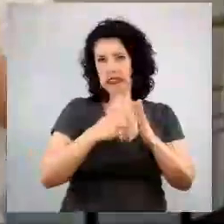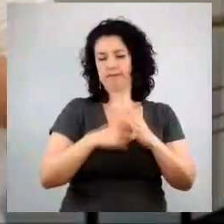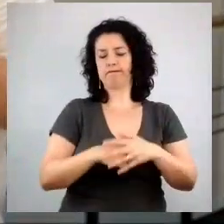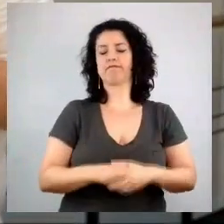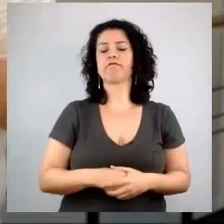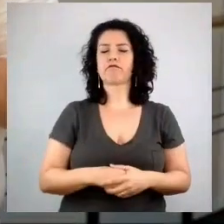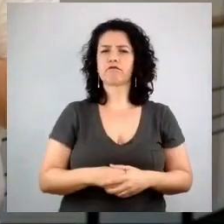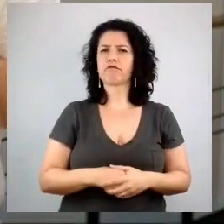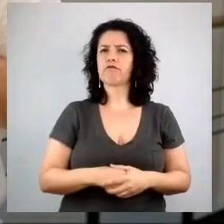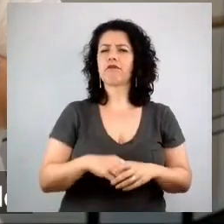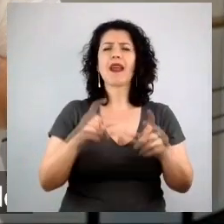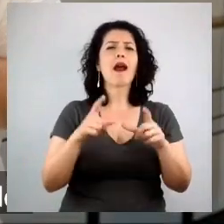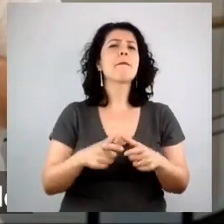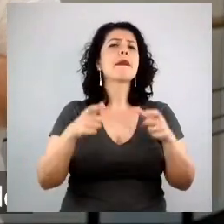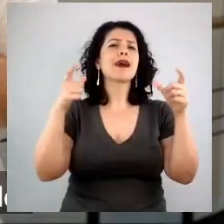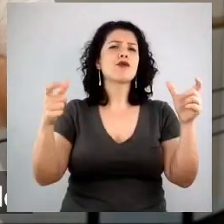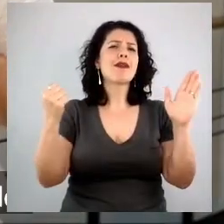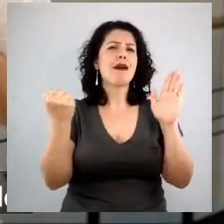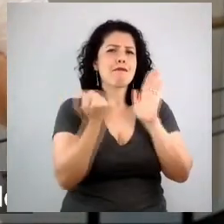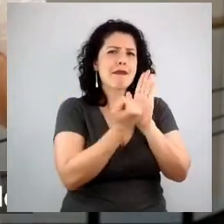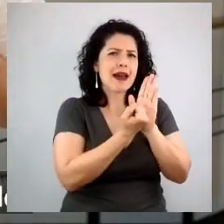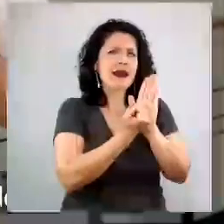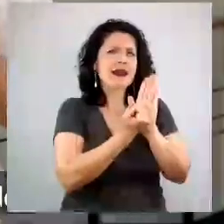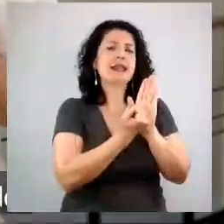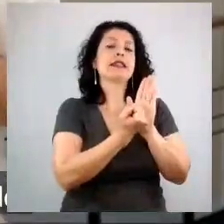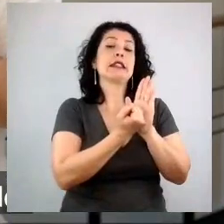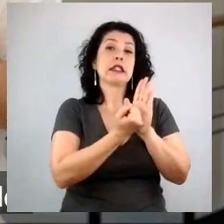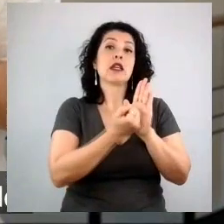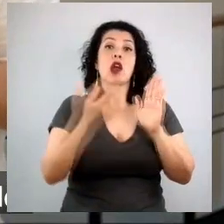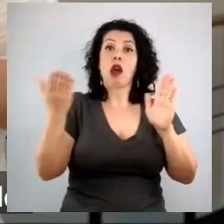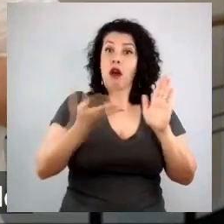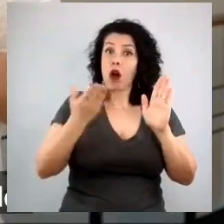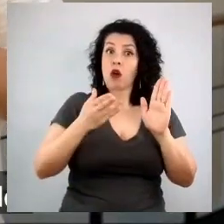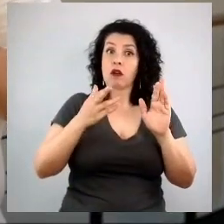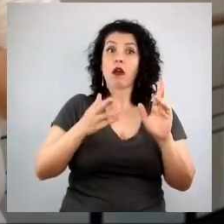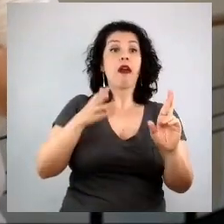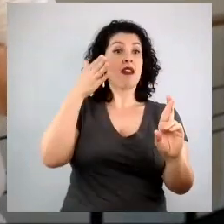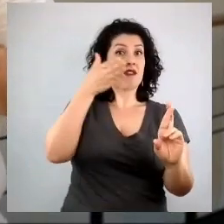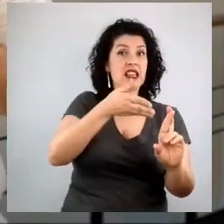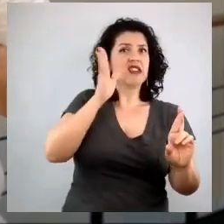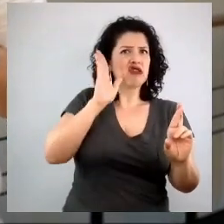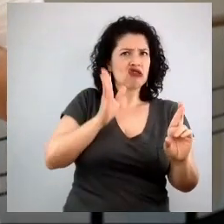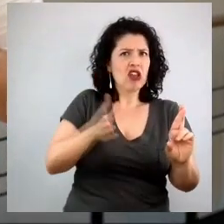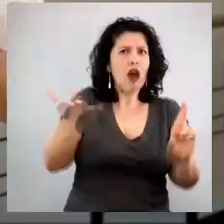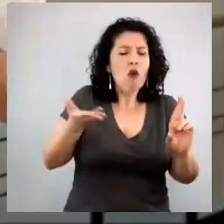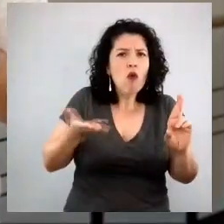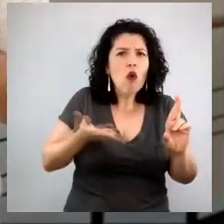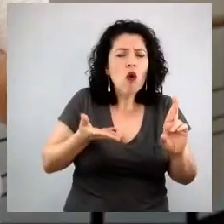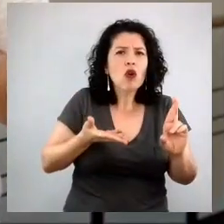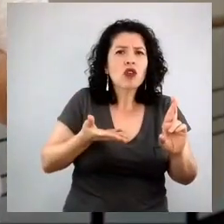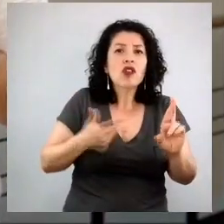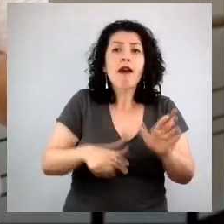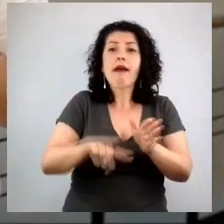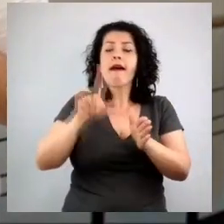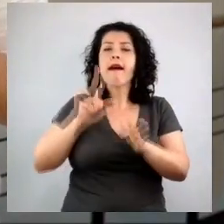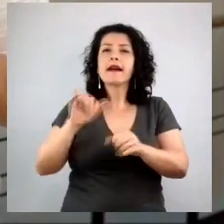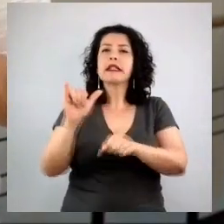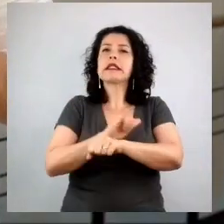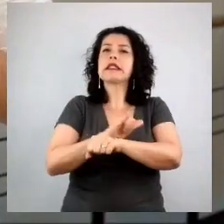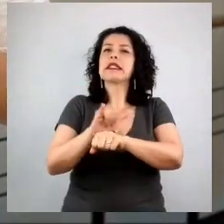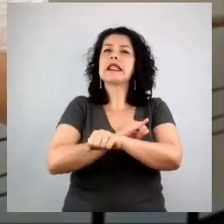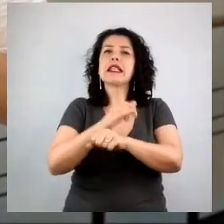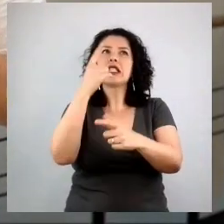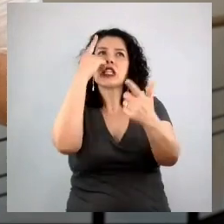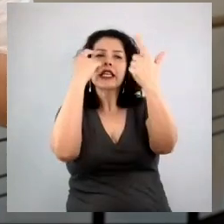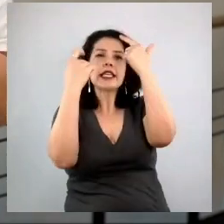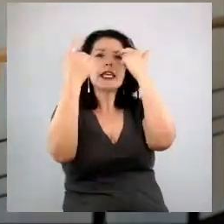alcançaram esse lugar de iconicidade e consistência na cultura como um todo, a estratégia criativa delas parte